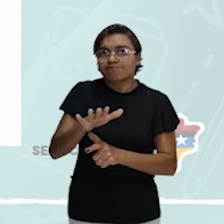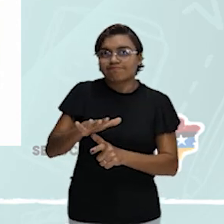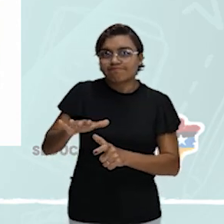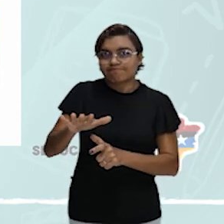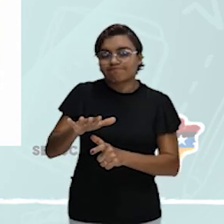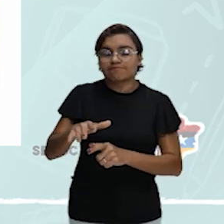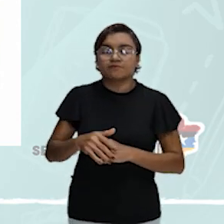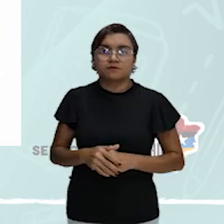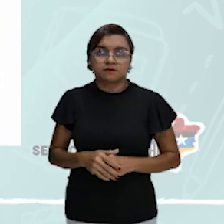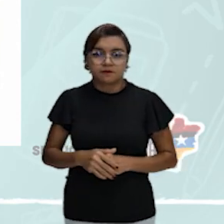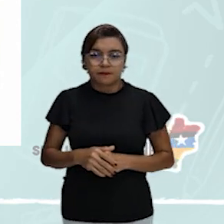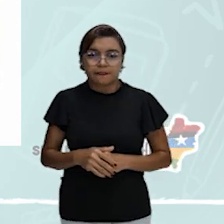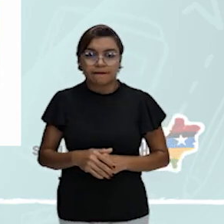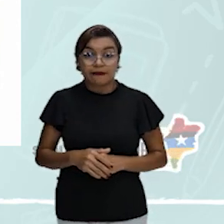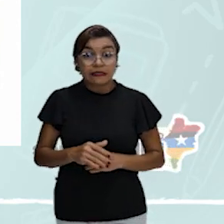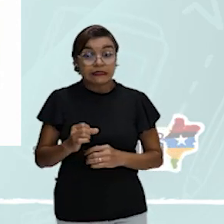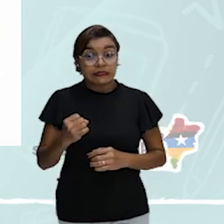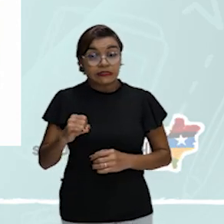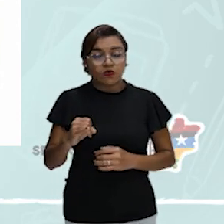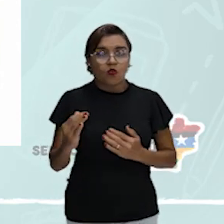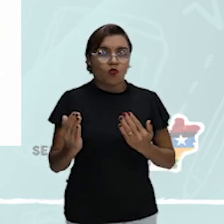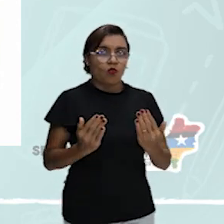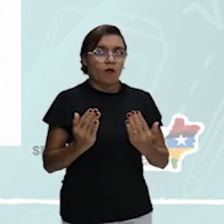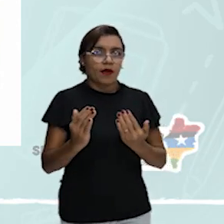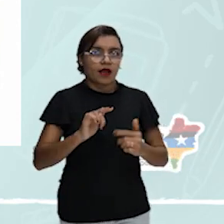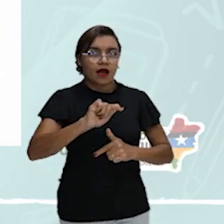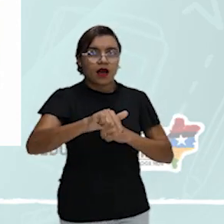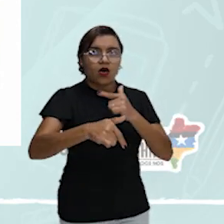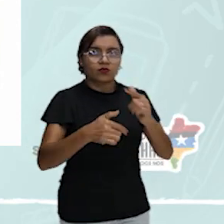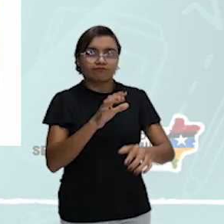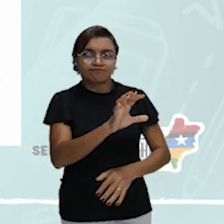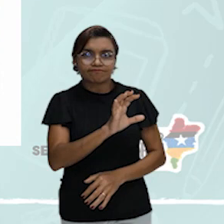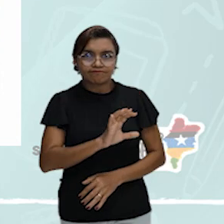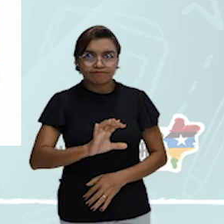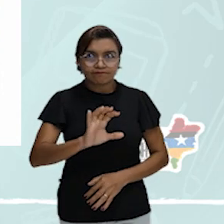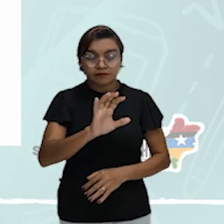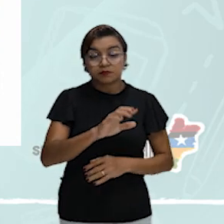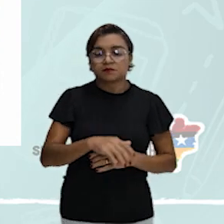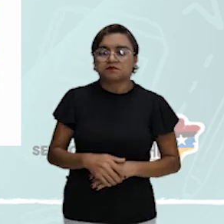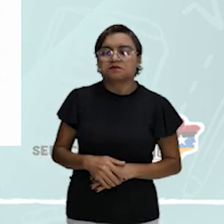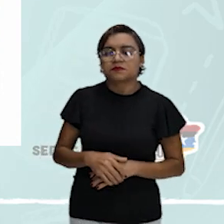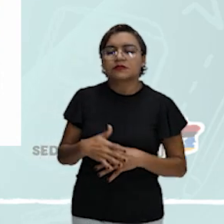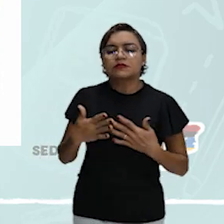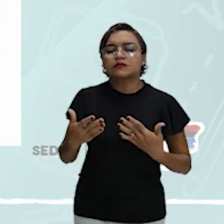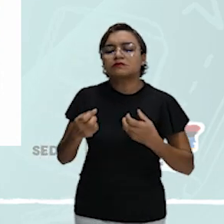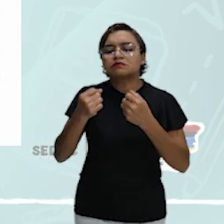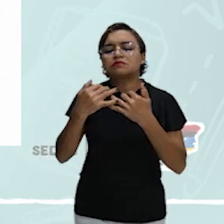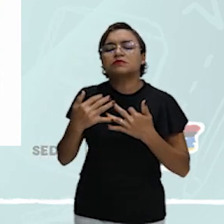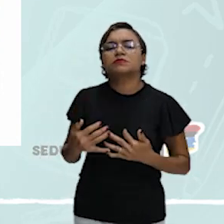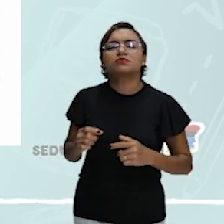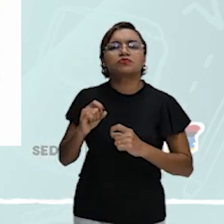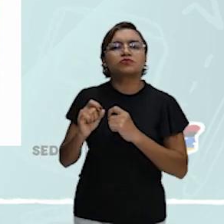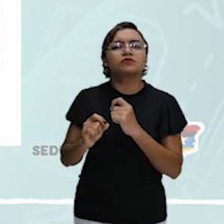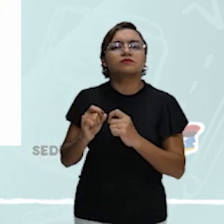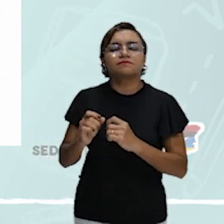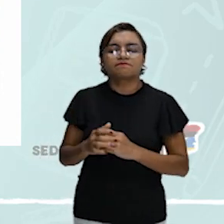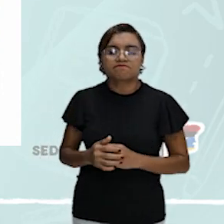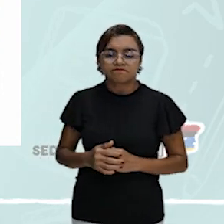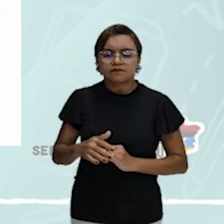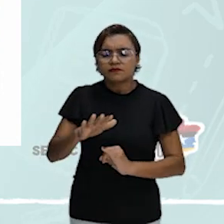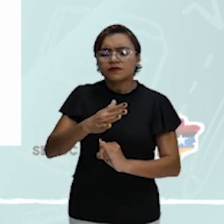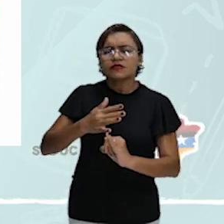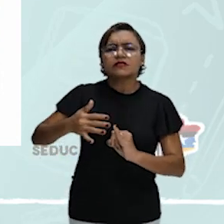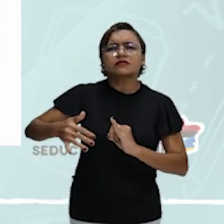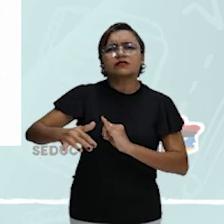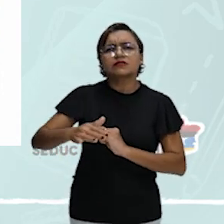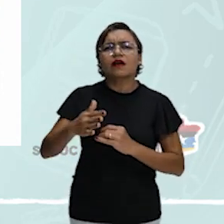certo? Se comparada a outras regiões. Definindo em termos práticos, o que seria ilha de